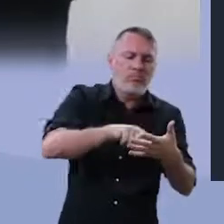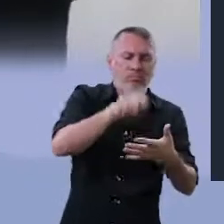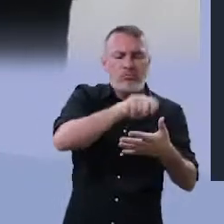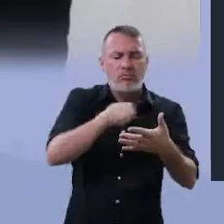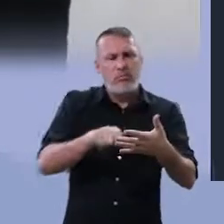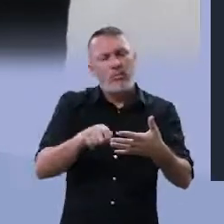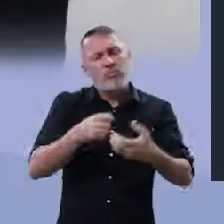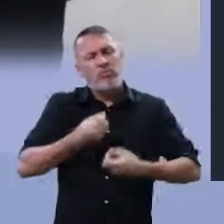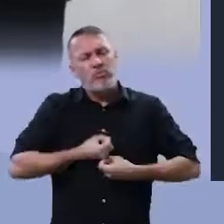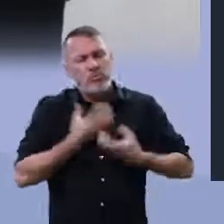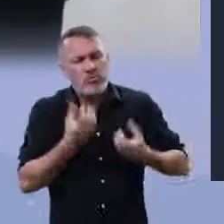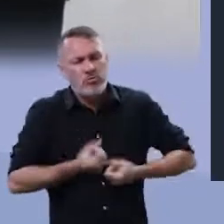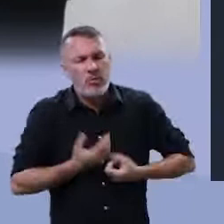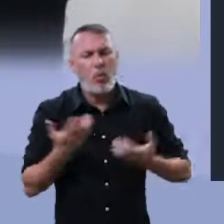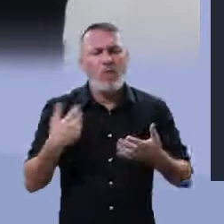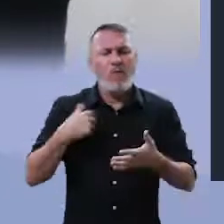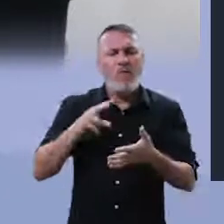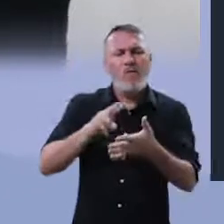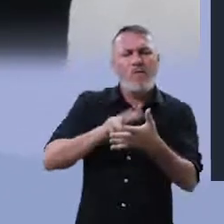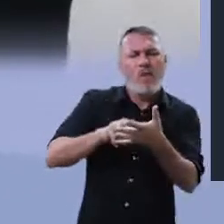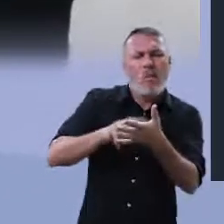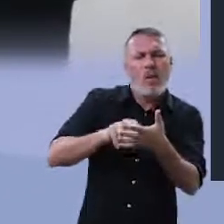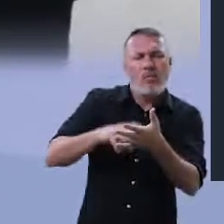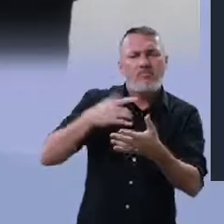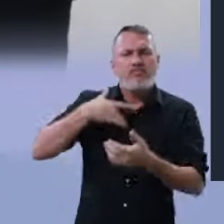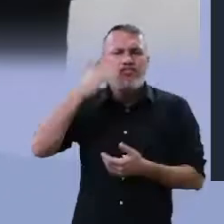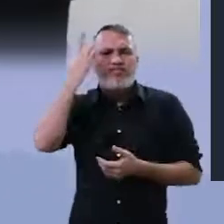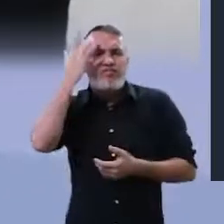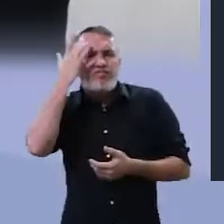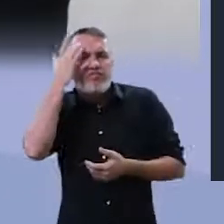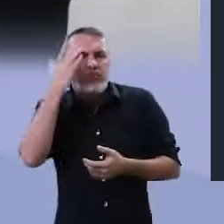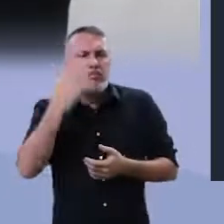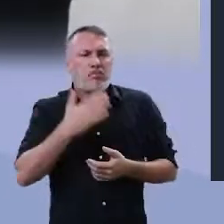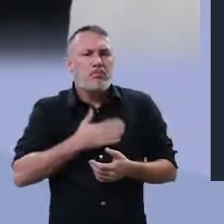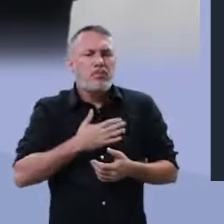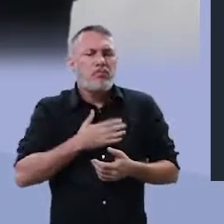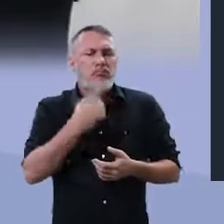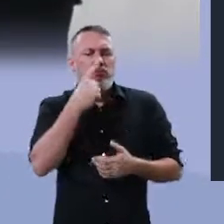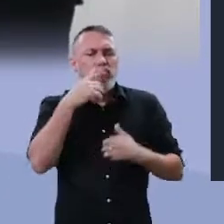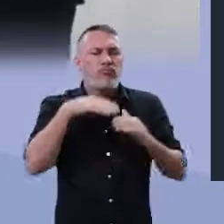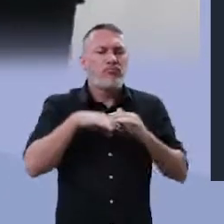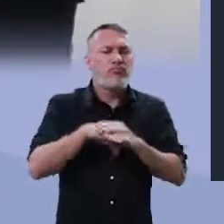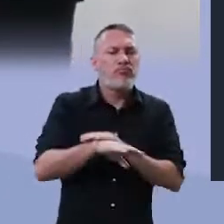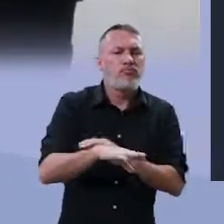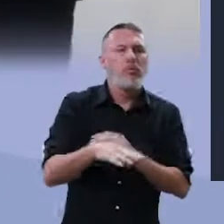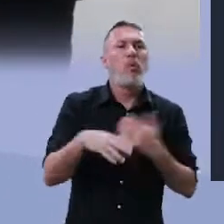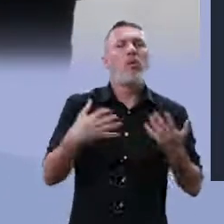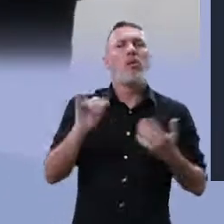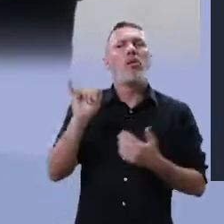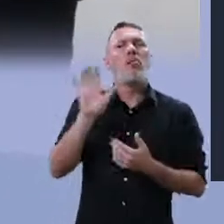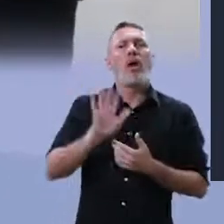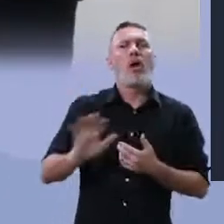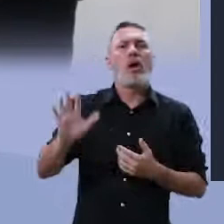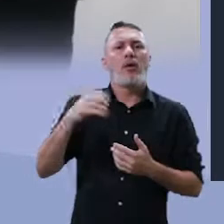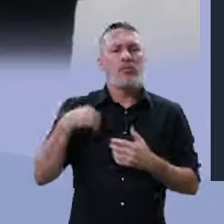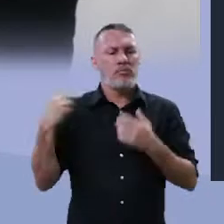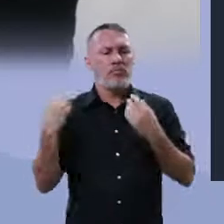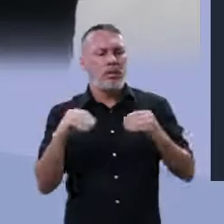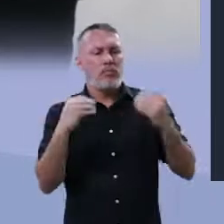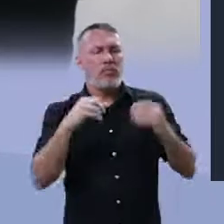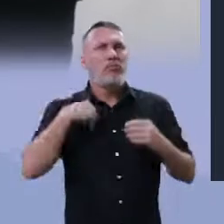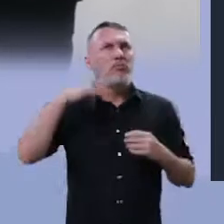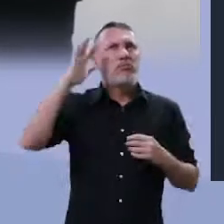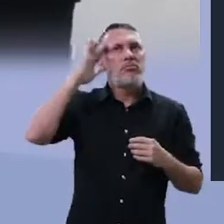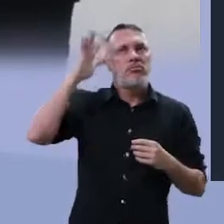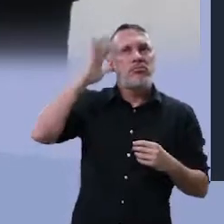busca um vocabulário, você seleciona um vocabulário a seu gosto, uma imagem que melhor convenha a